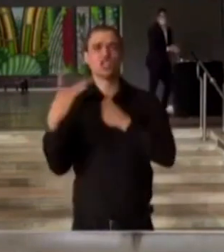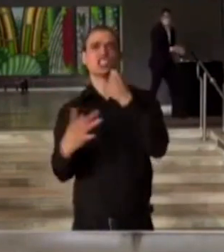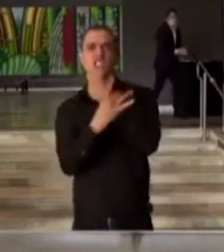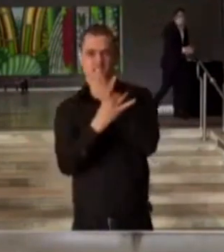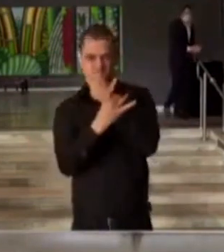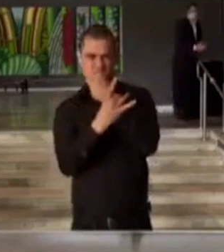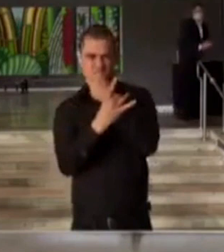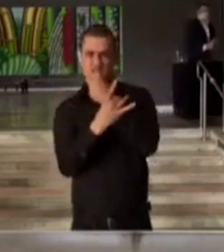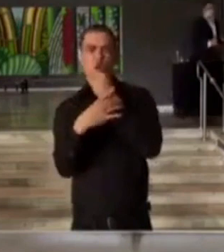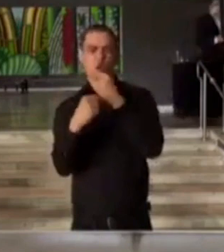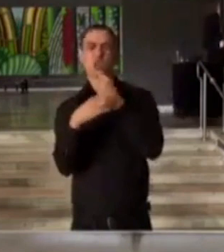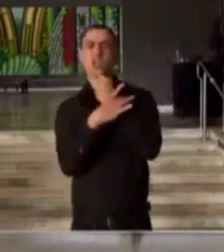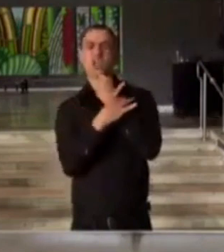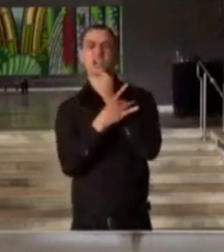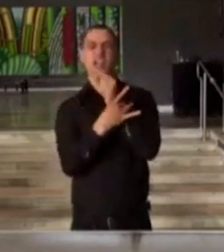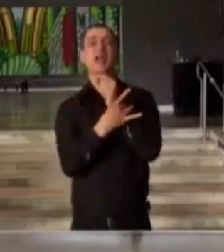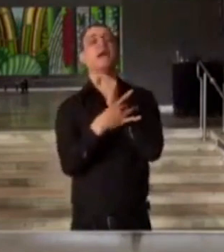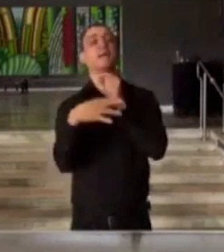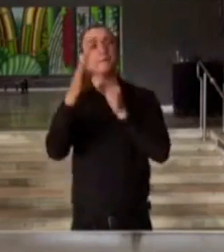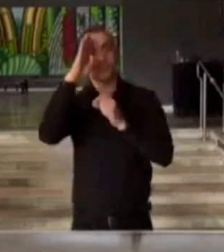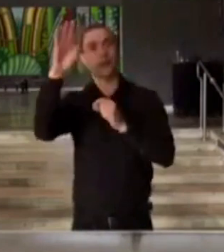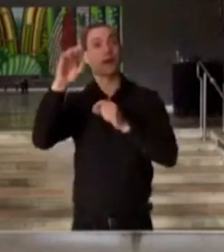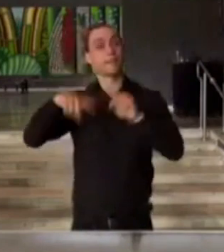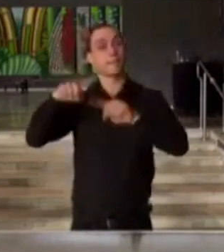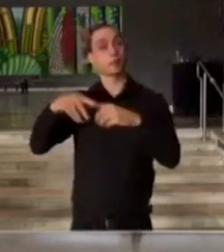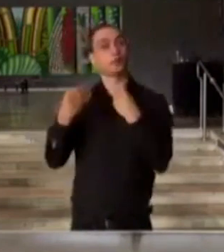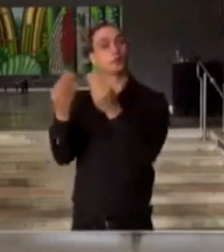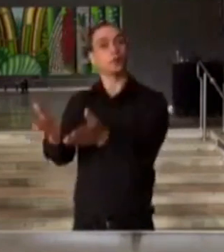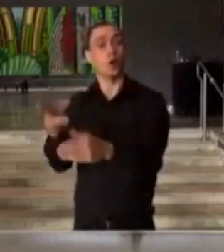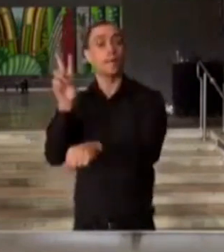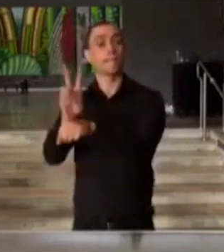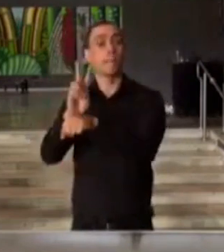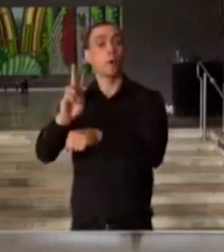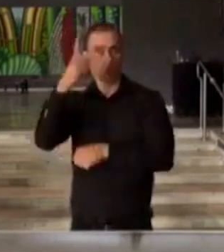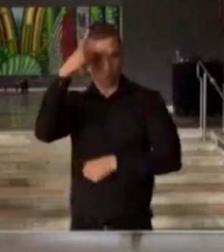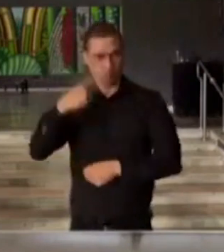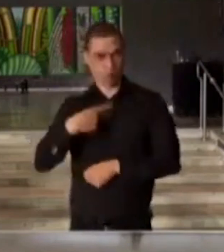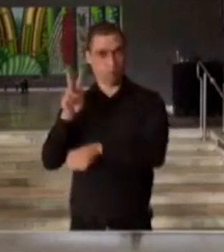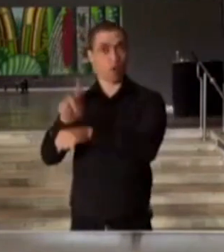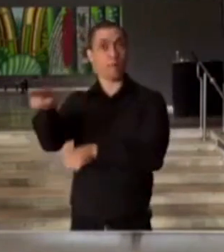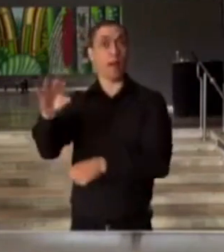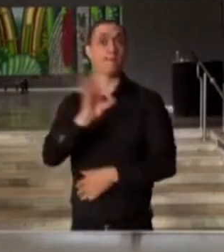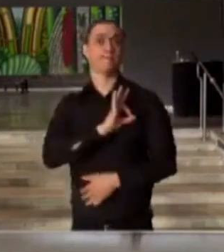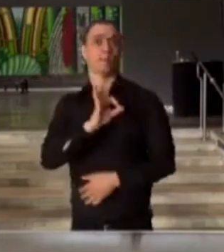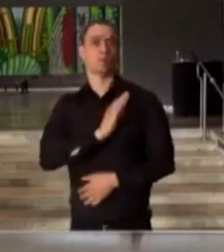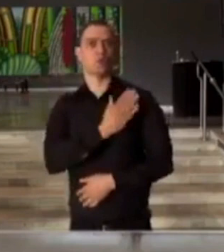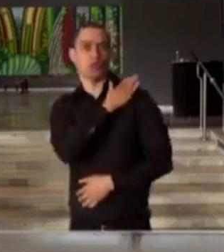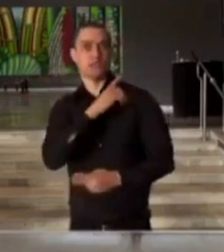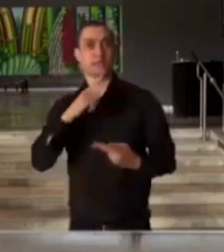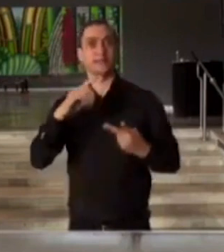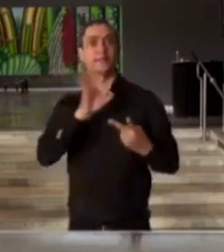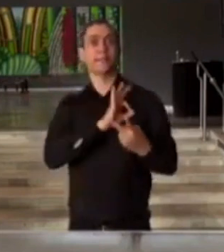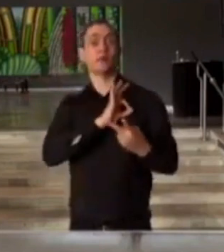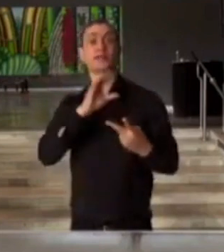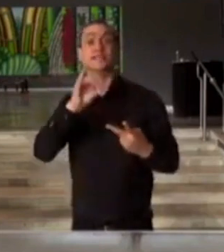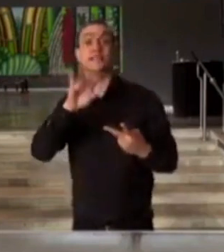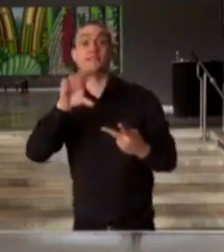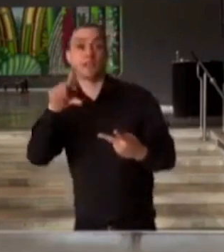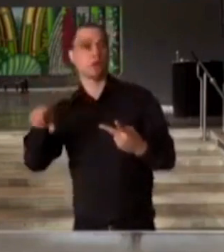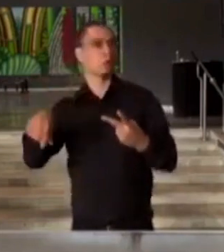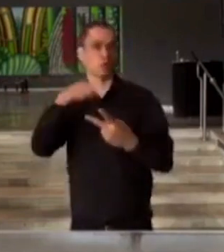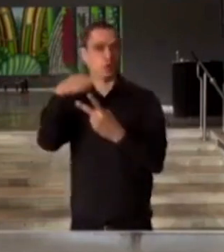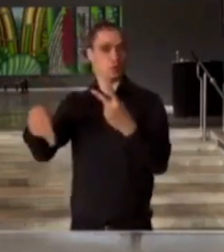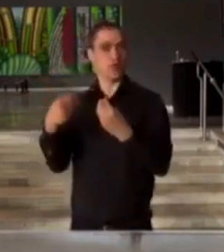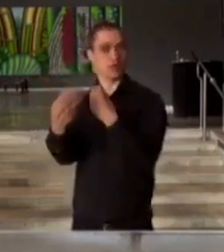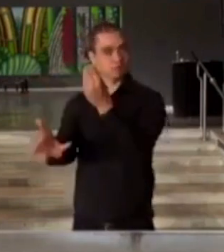pública, falo principalmente de equipamentos de proteção individual para a Polícia Militar e a Polícia Civil. Muitos